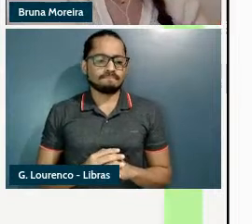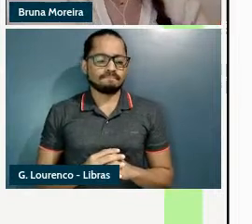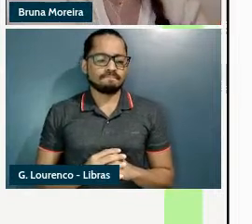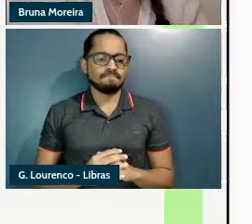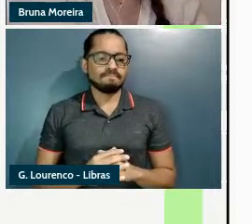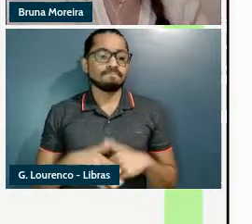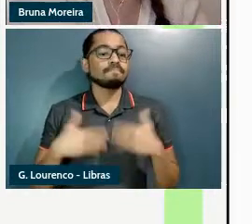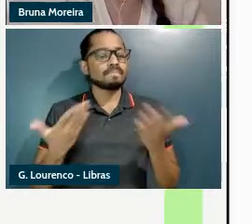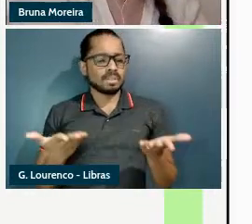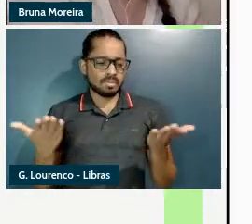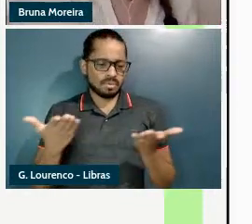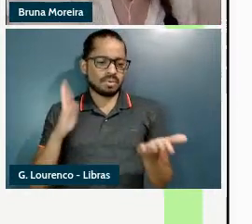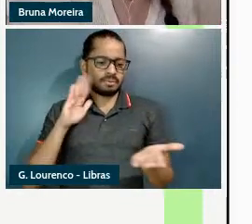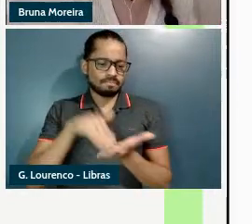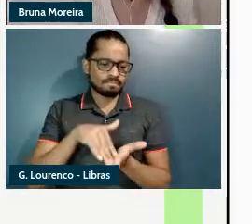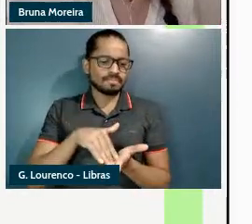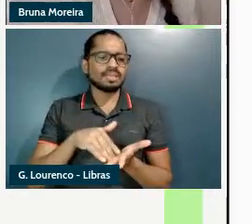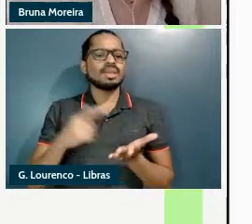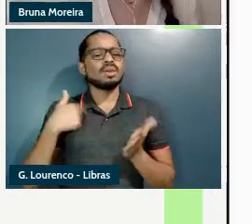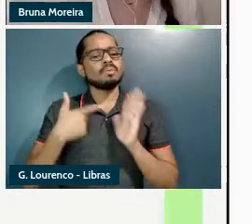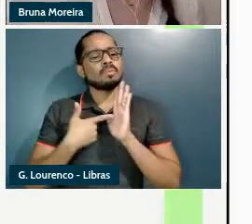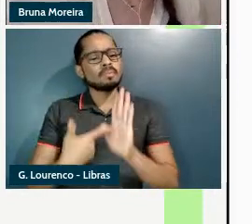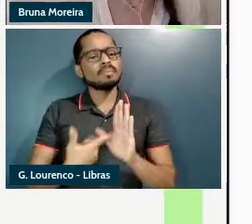a sequência eu mostro nas estruturas